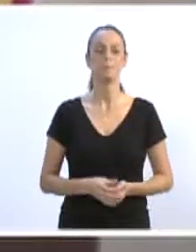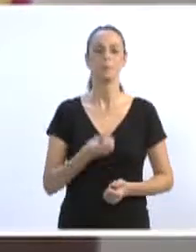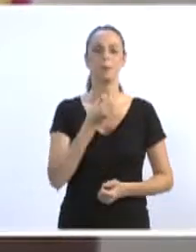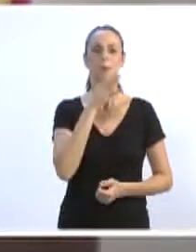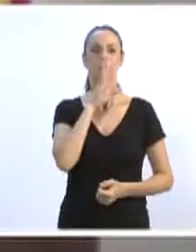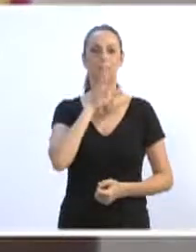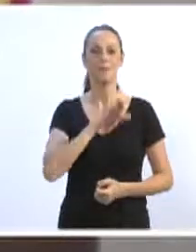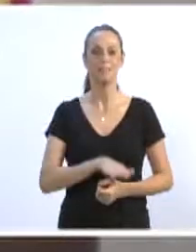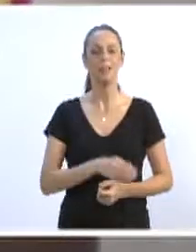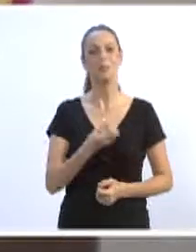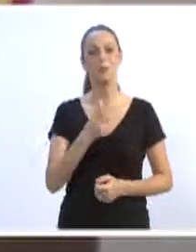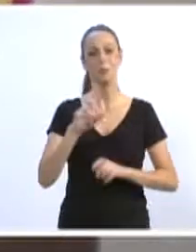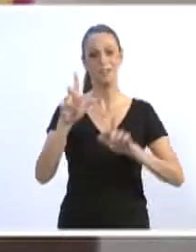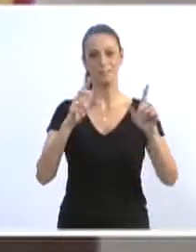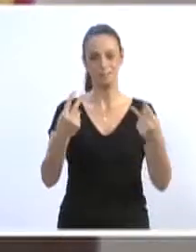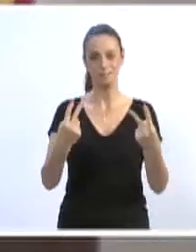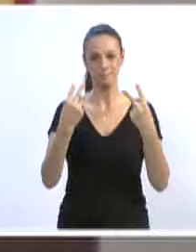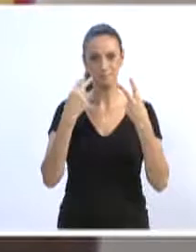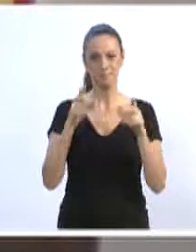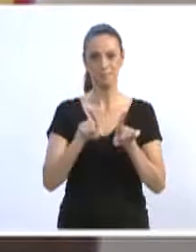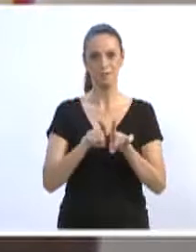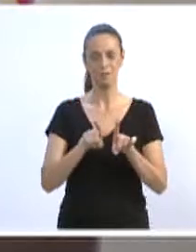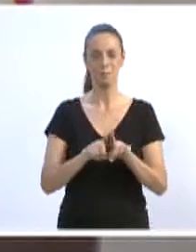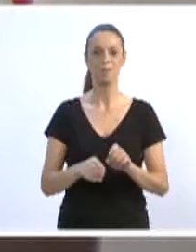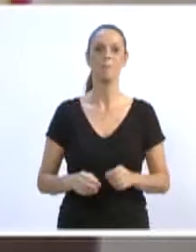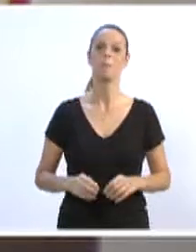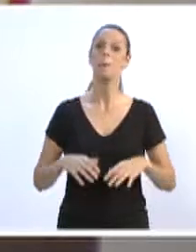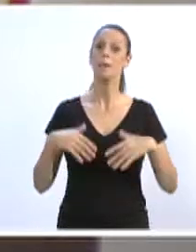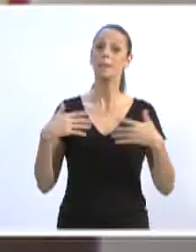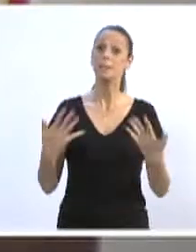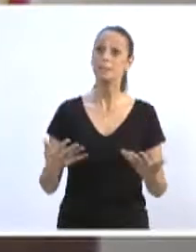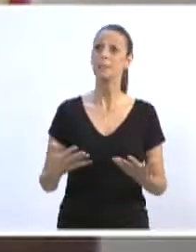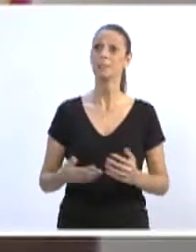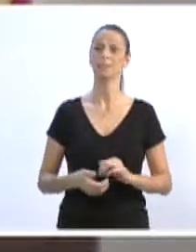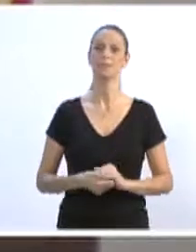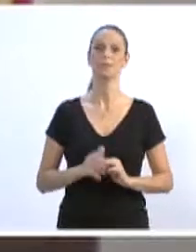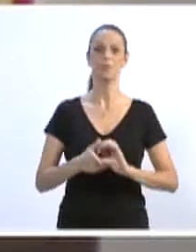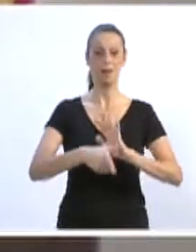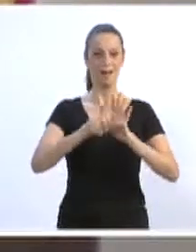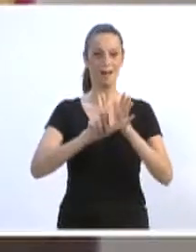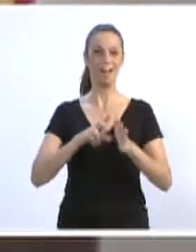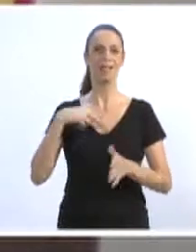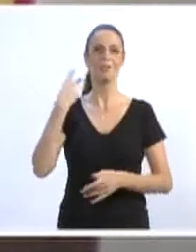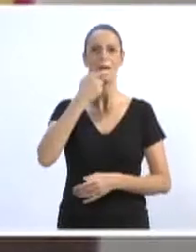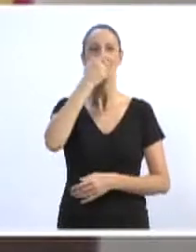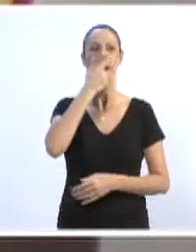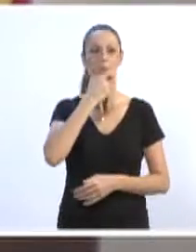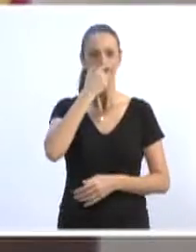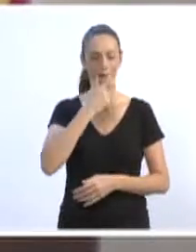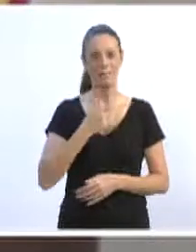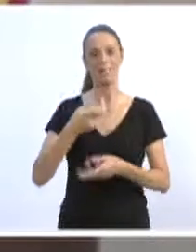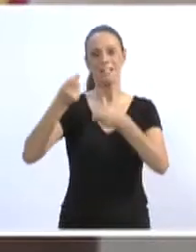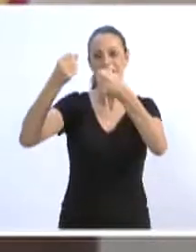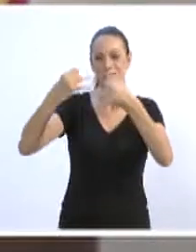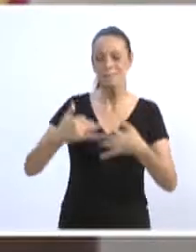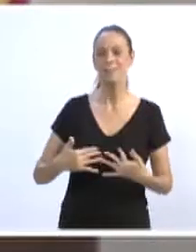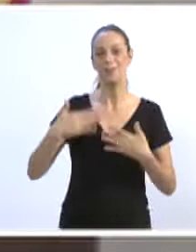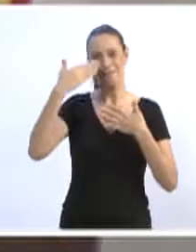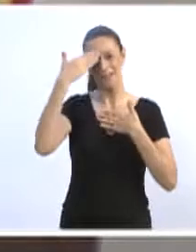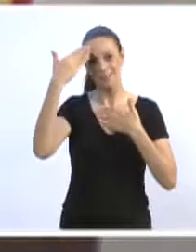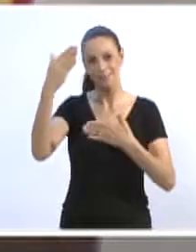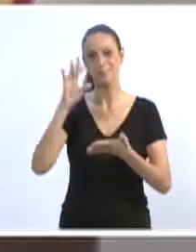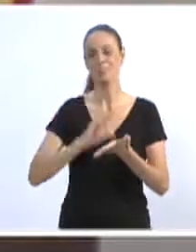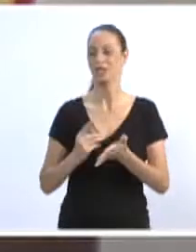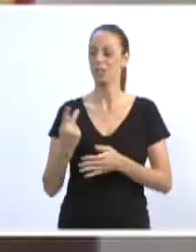tarde. Quero, nesse coral todo do vereador Becker, agradecê-lo, Becker, pela sua